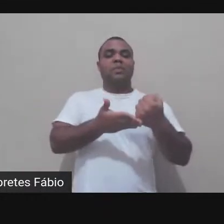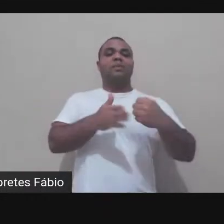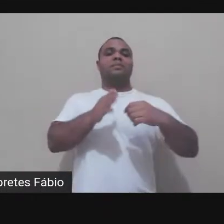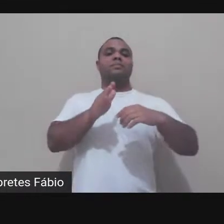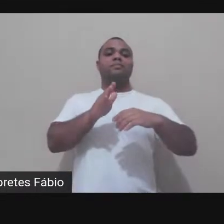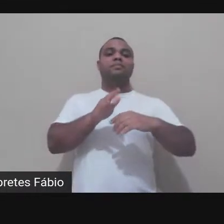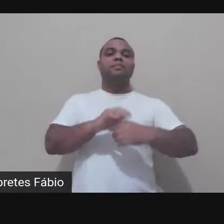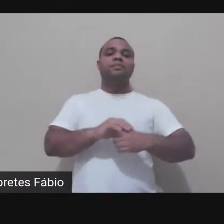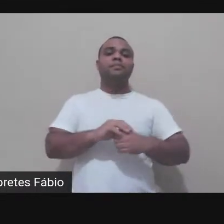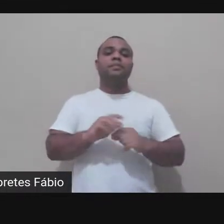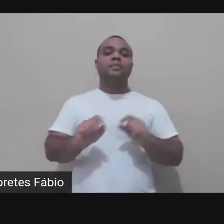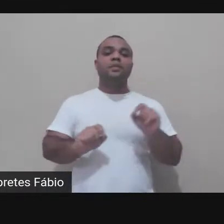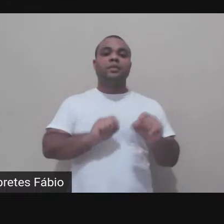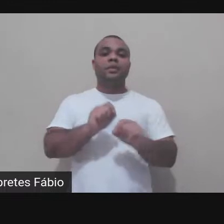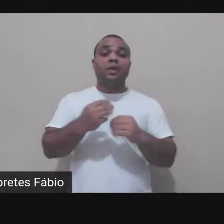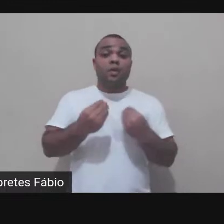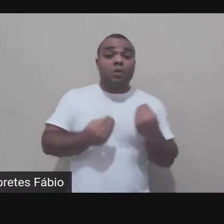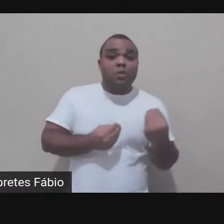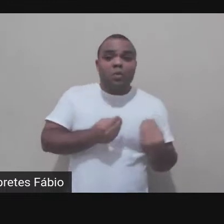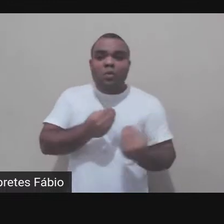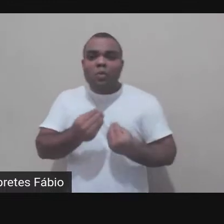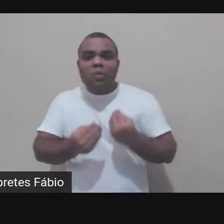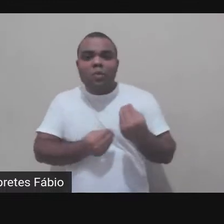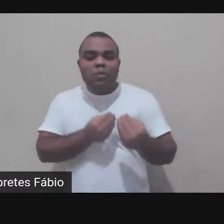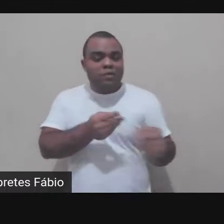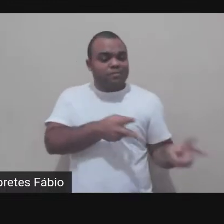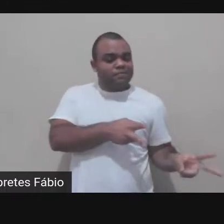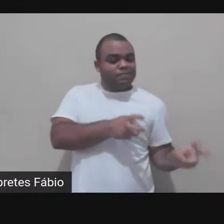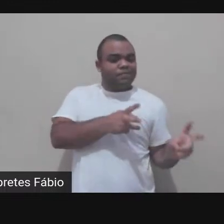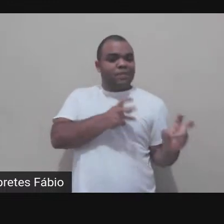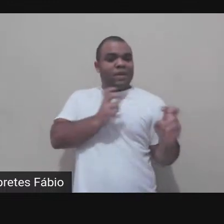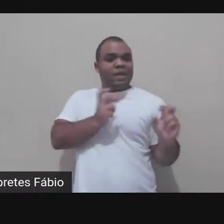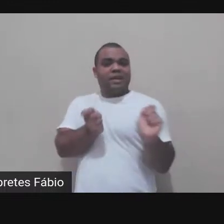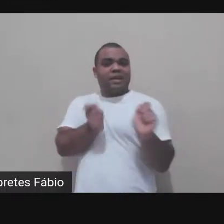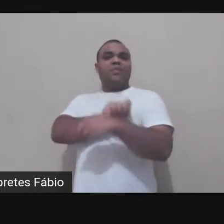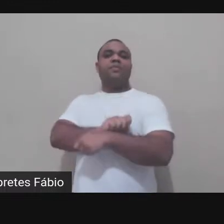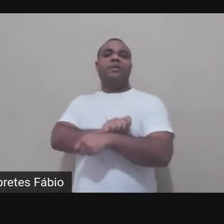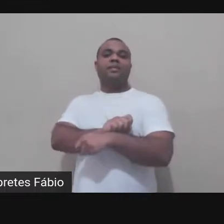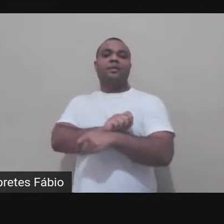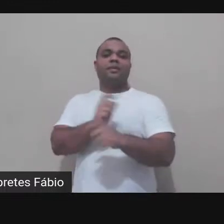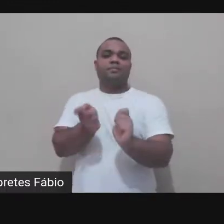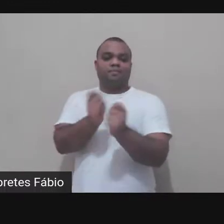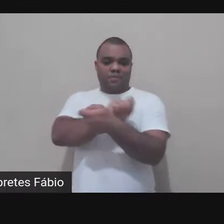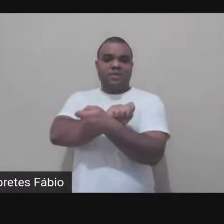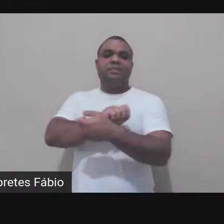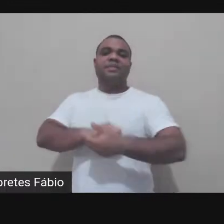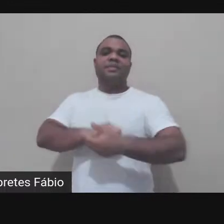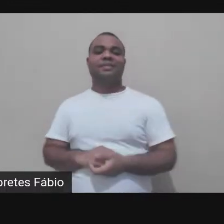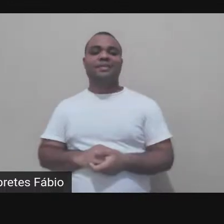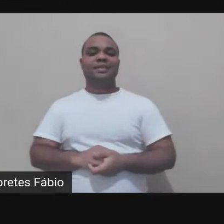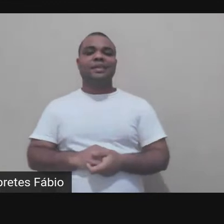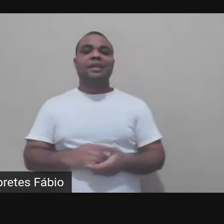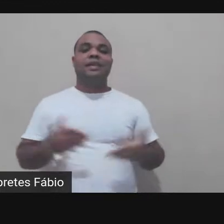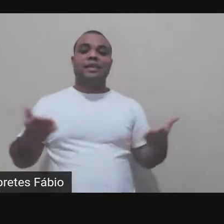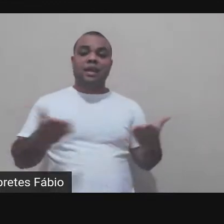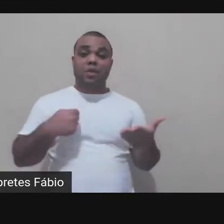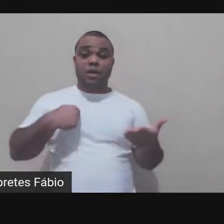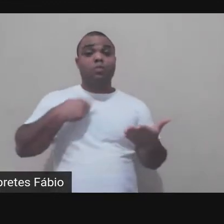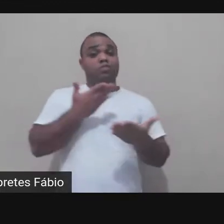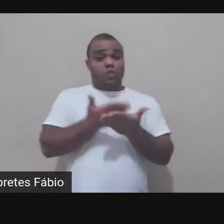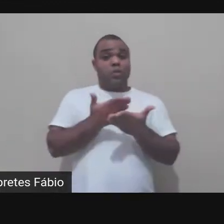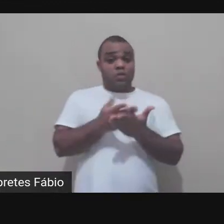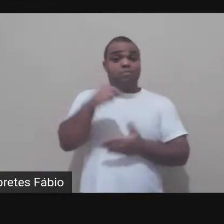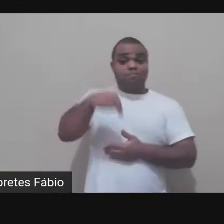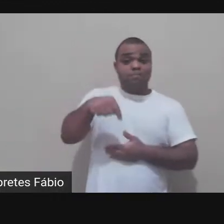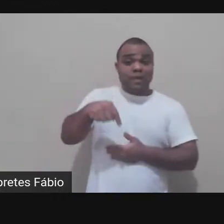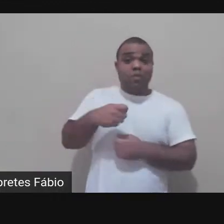a minha forma de entender aquilo como adaptação que é o que eu estou fazendo nesse momento em 2020 mas em 2019